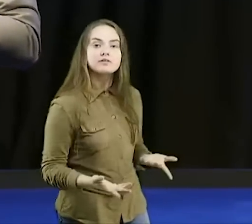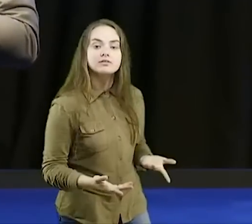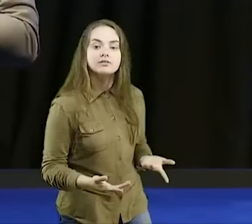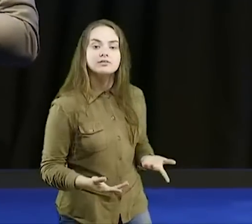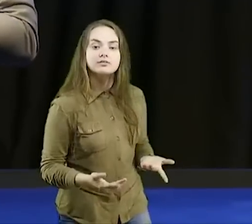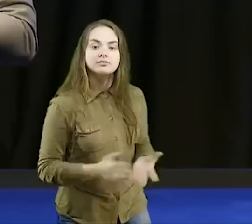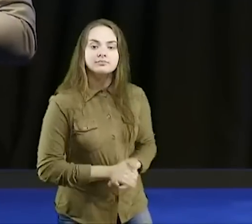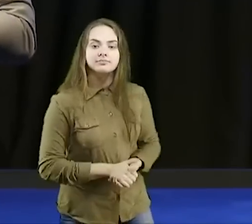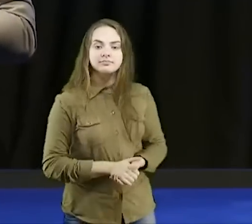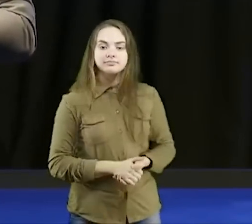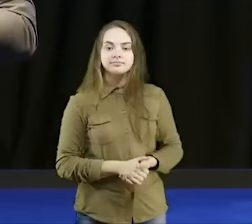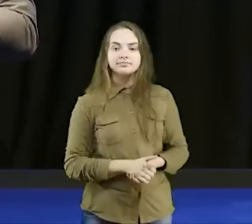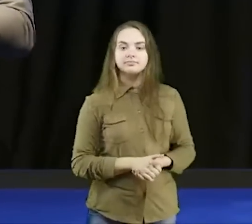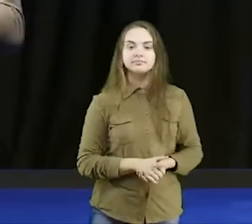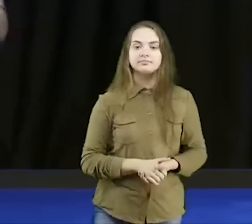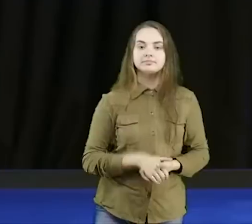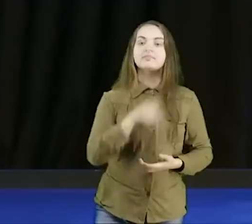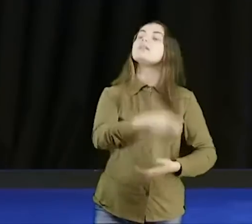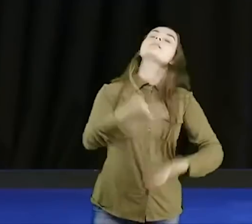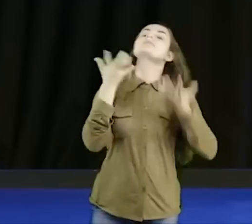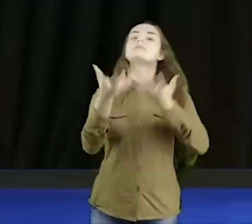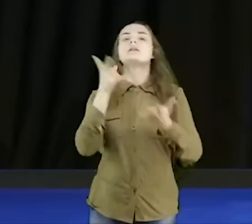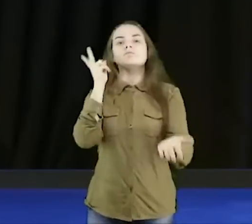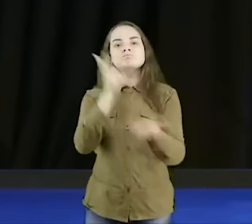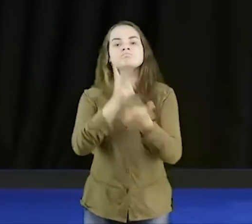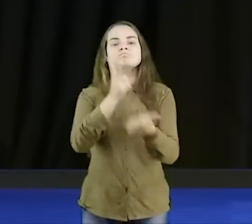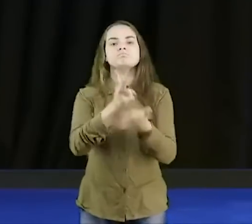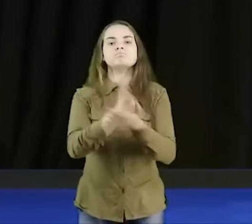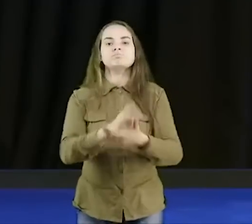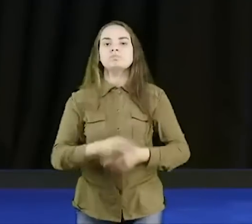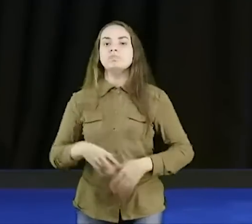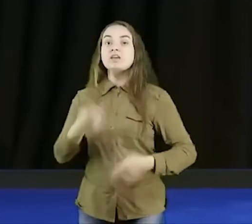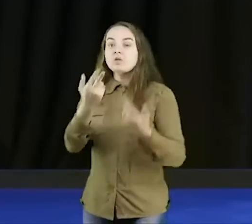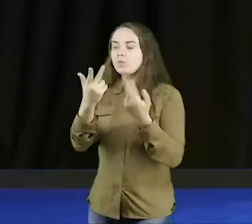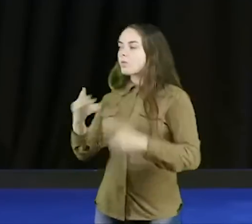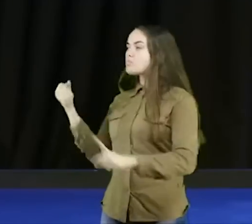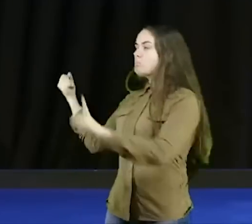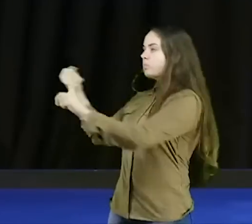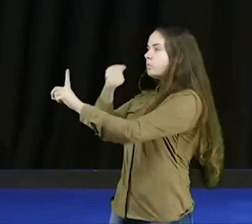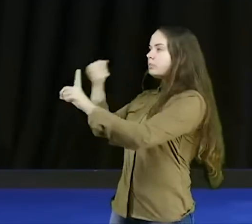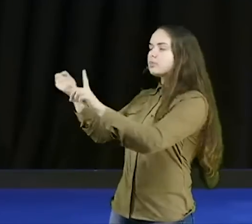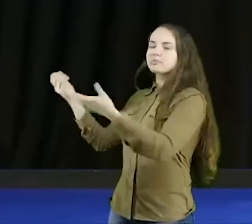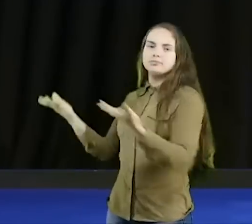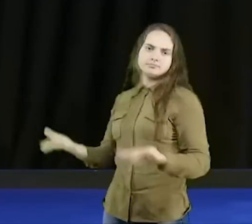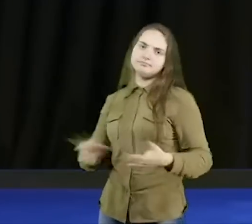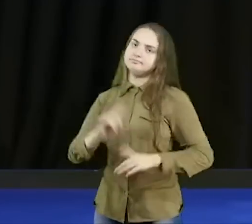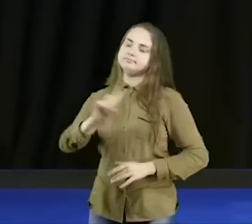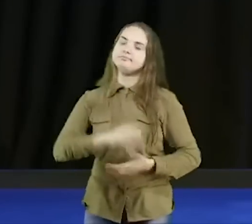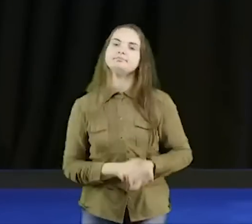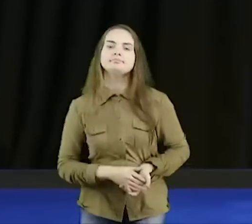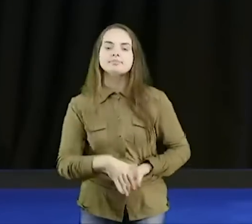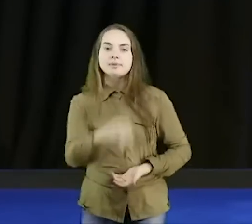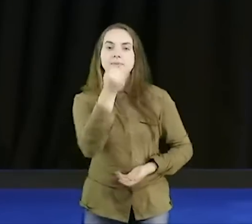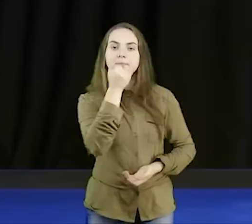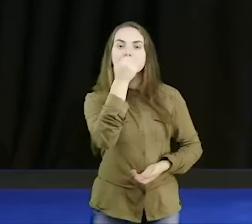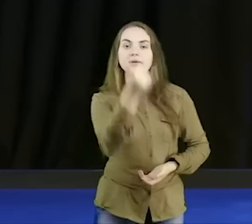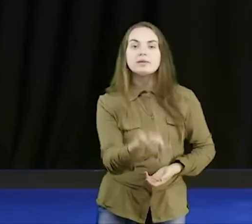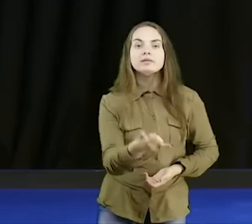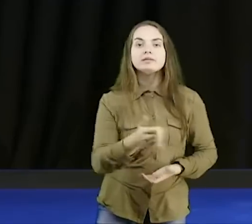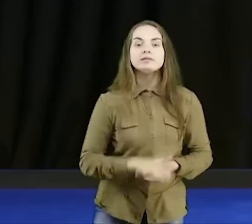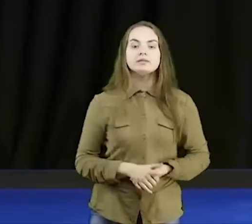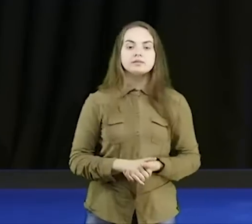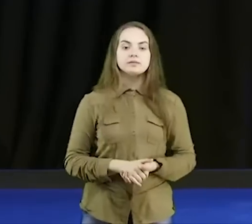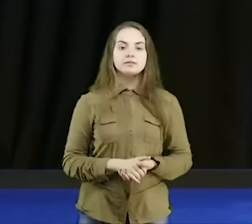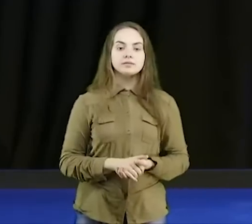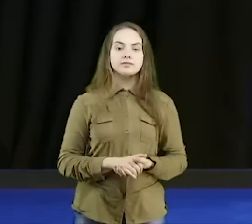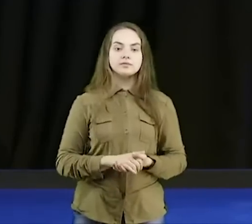primeira vez, e ele quer continuar abusando, e socando a tua cara, gente, o perdão, ele visa a transformação,